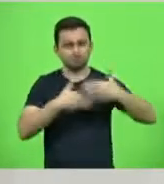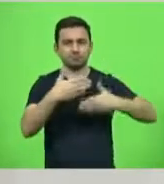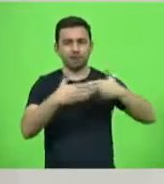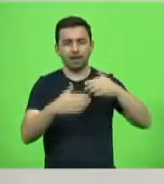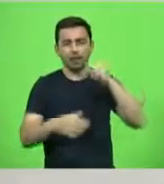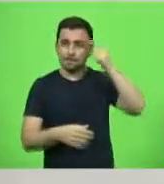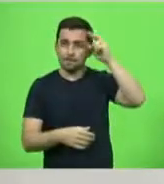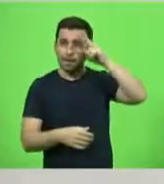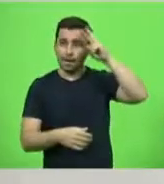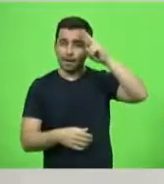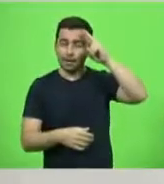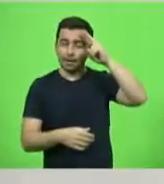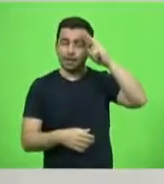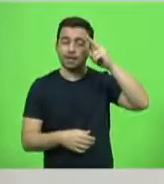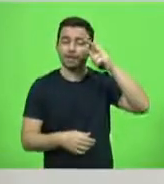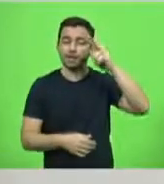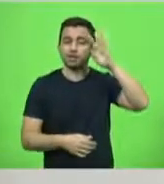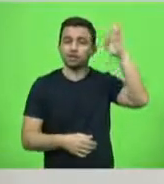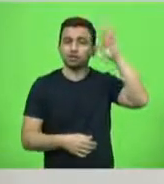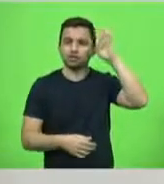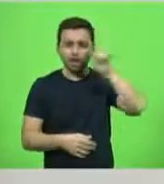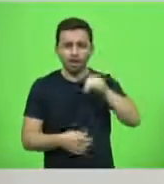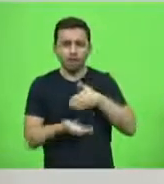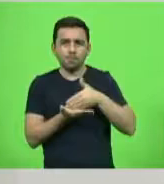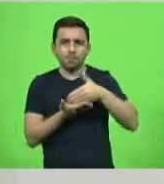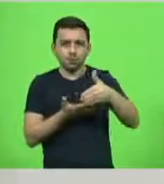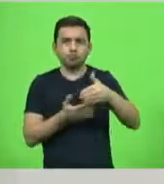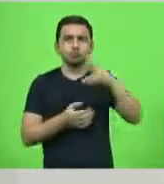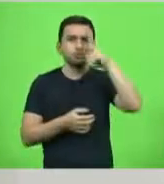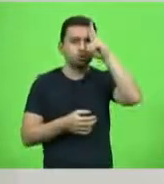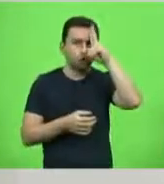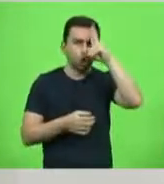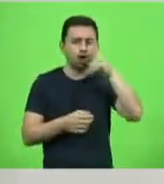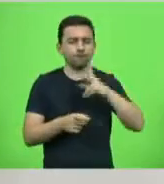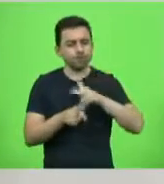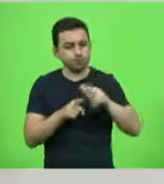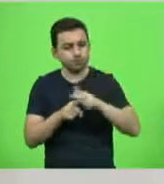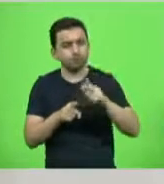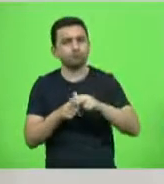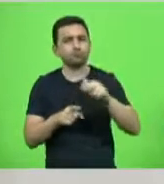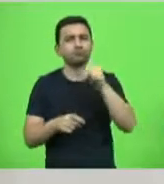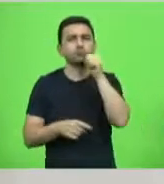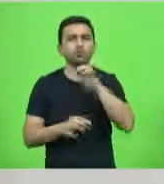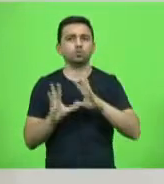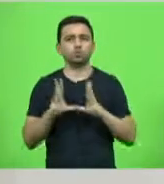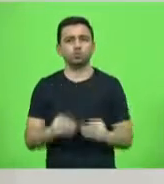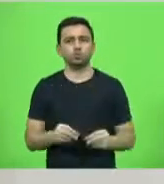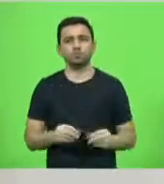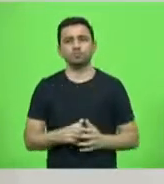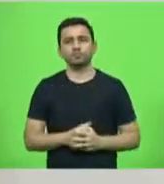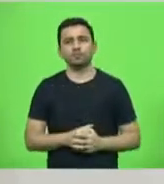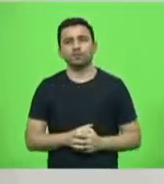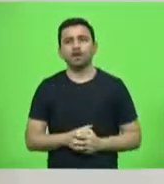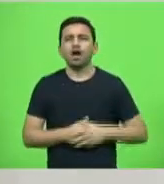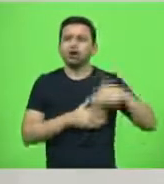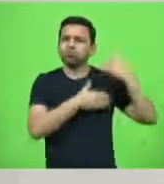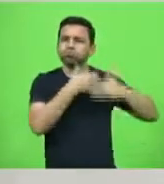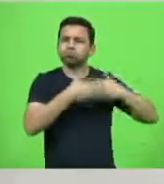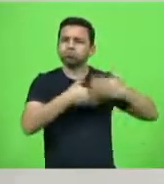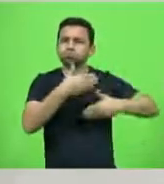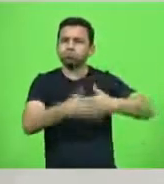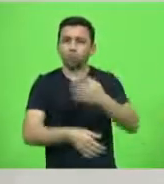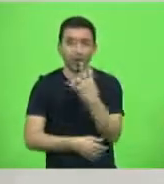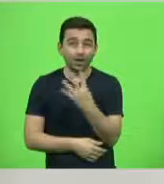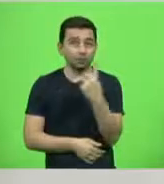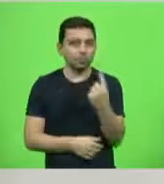o começo de uma história de vitórias e avanços das mulheres no partido. Ao longo desses 41